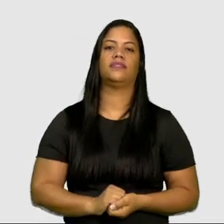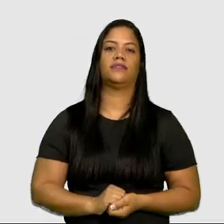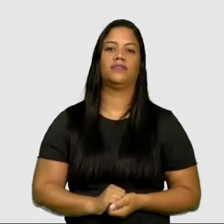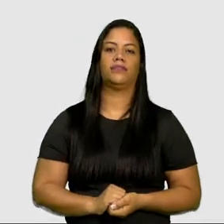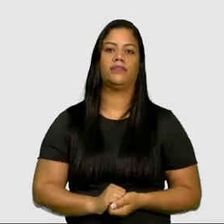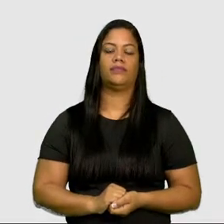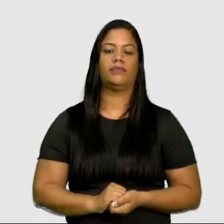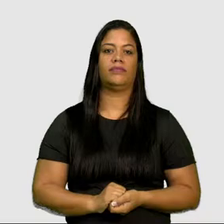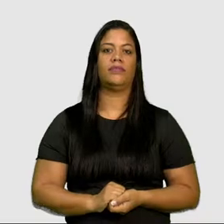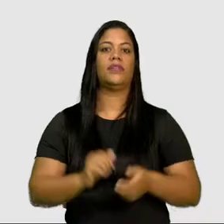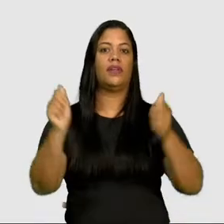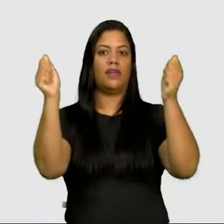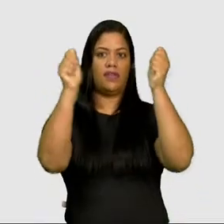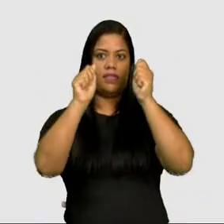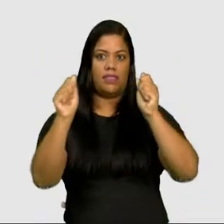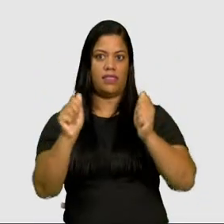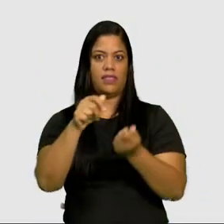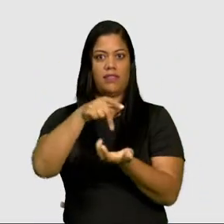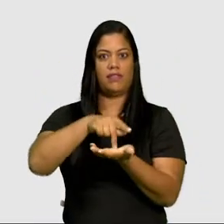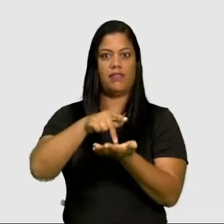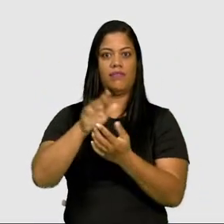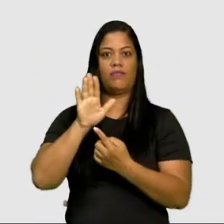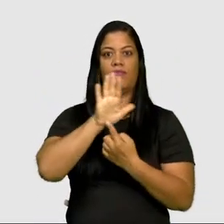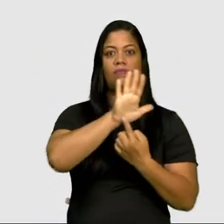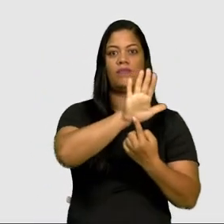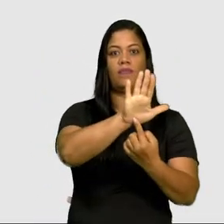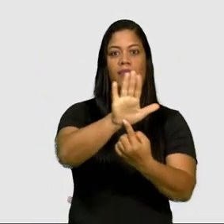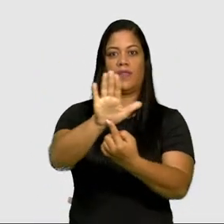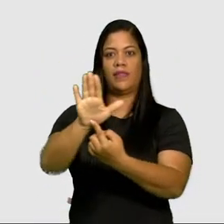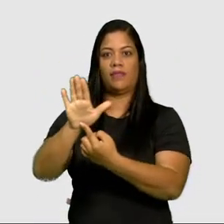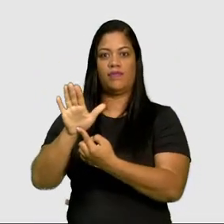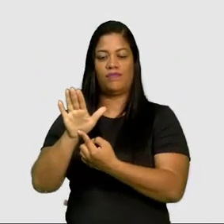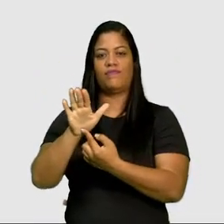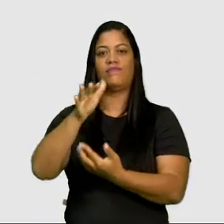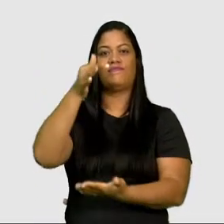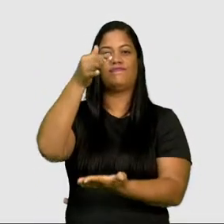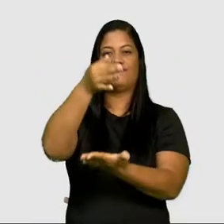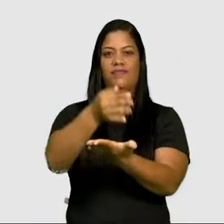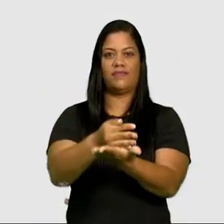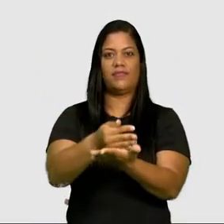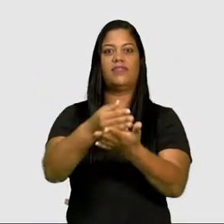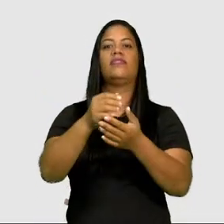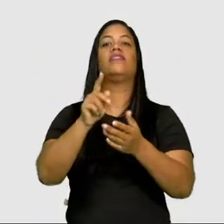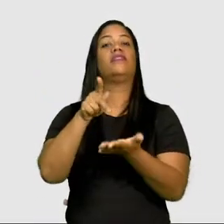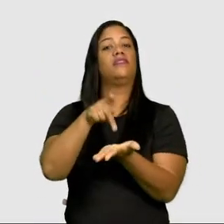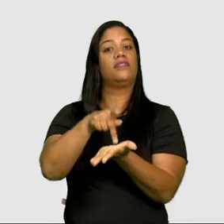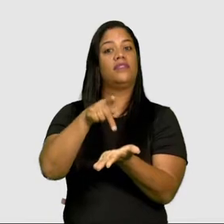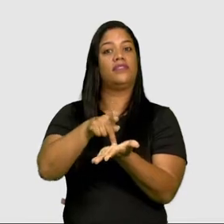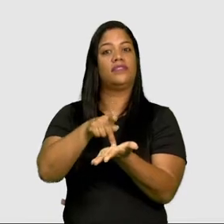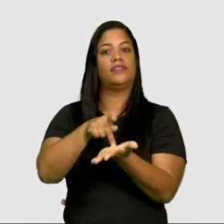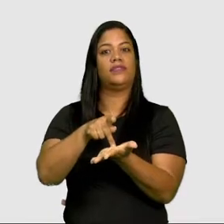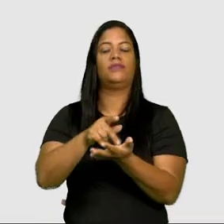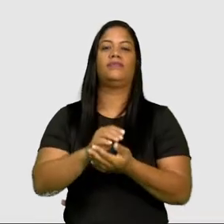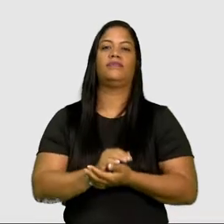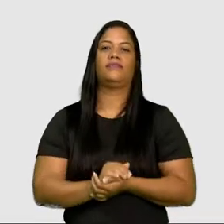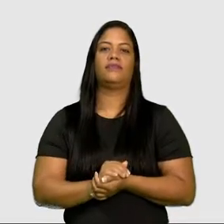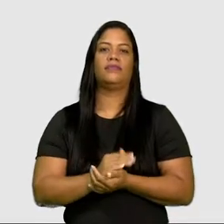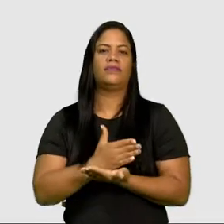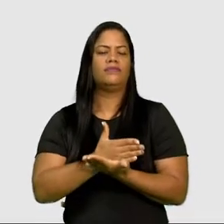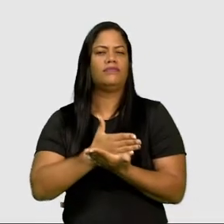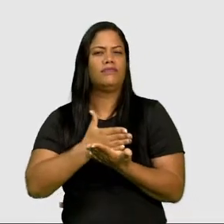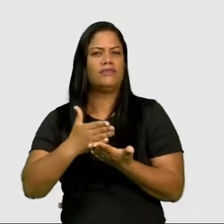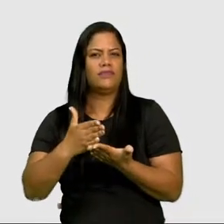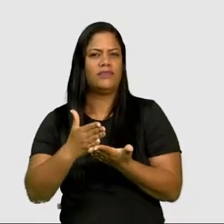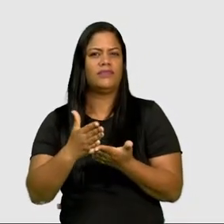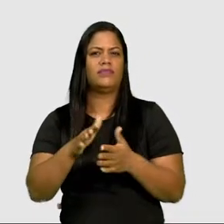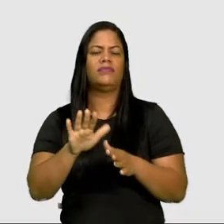Na arte realista, ela representa a fiel realidade. tais como no Renascimento, lá